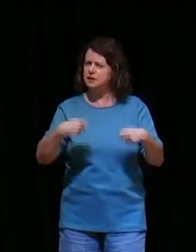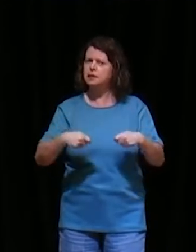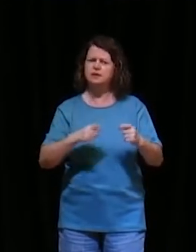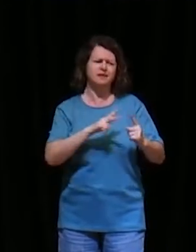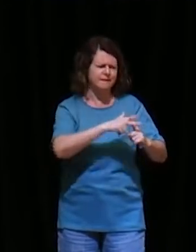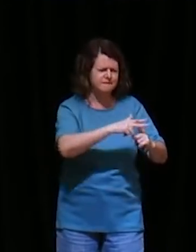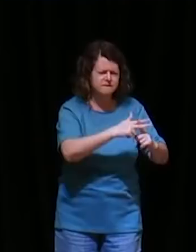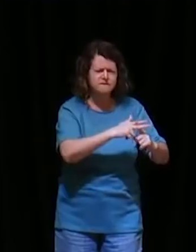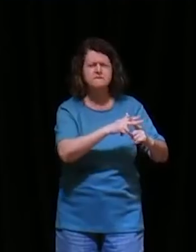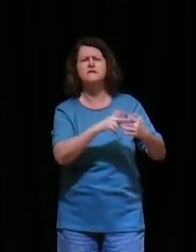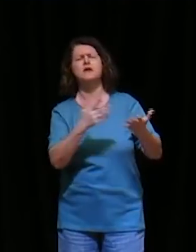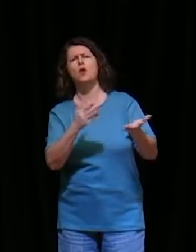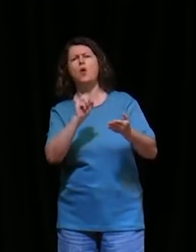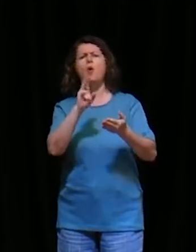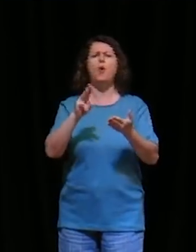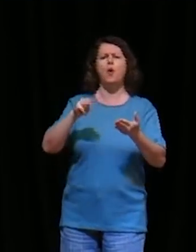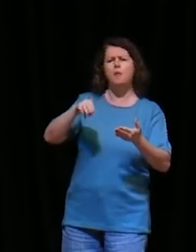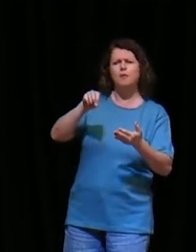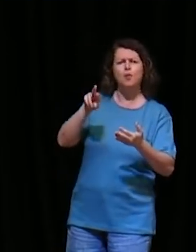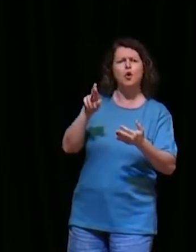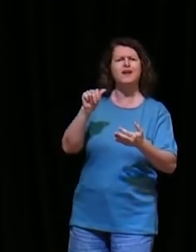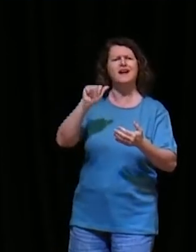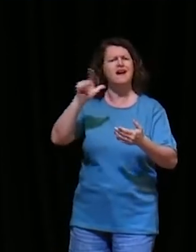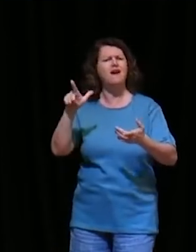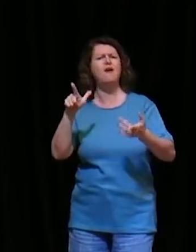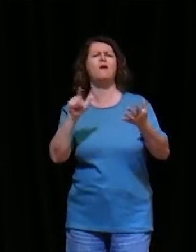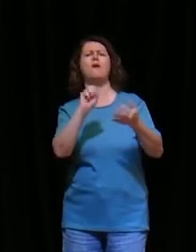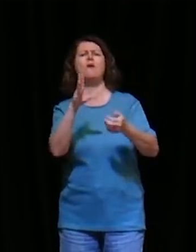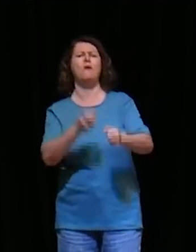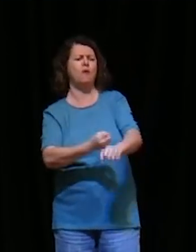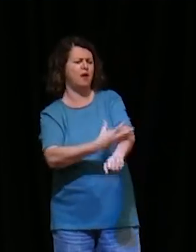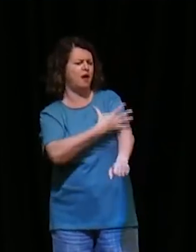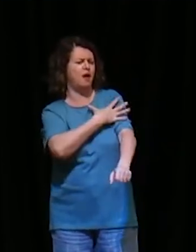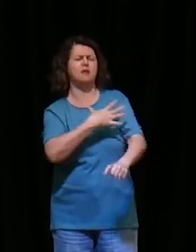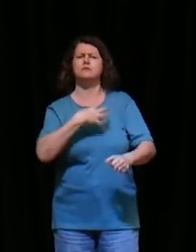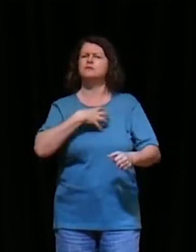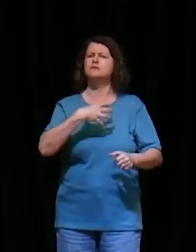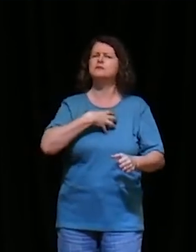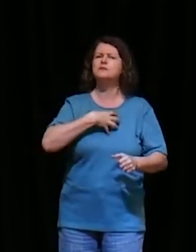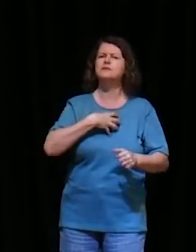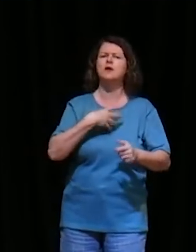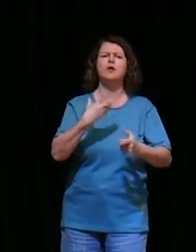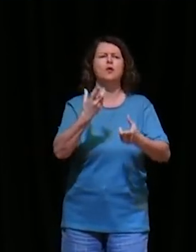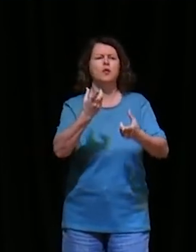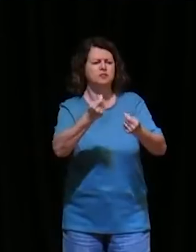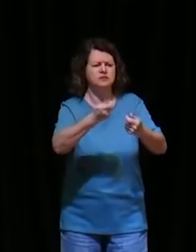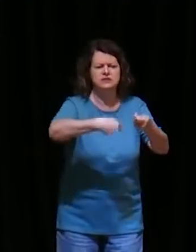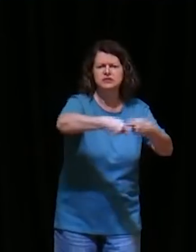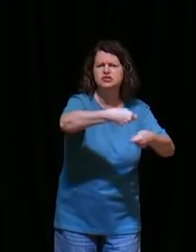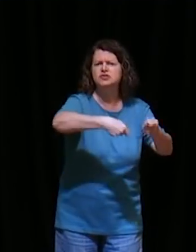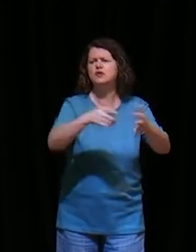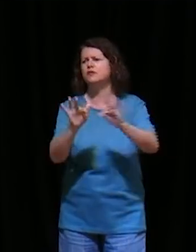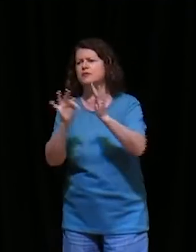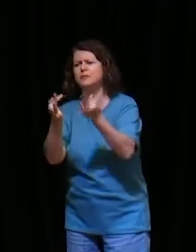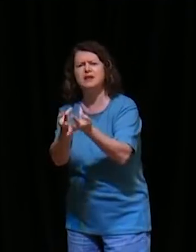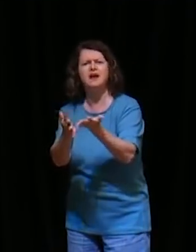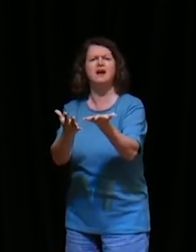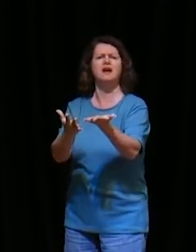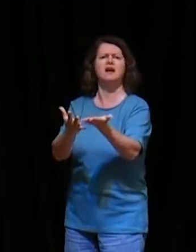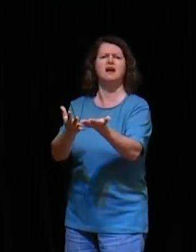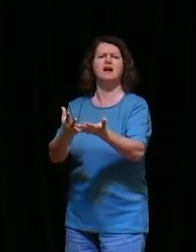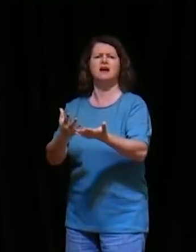nossa vida moral, seja na nossa vida emocional, seja na vida financeira, familiar, afetiva.